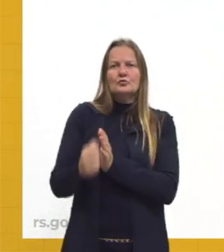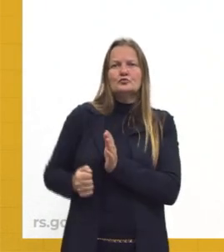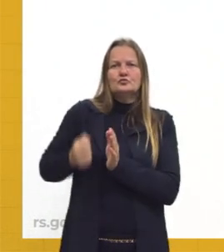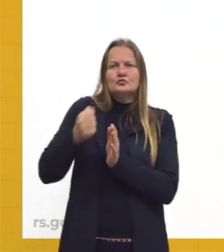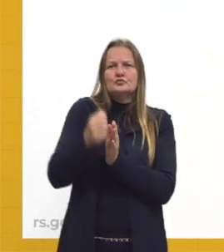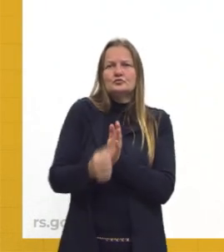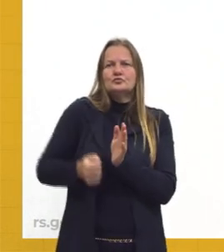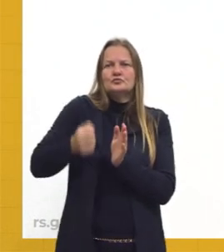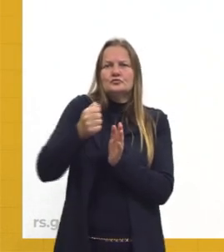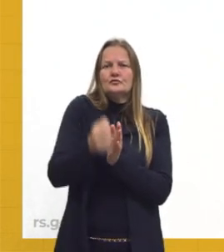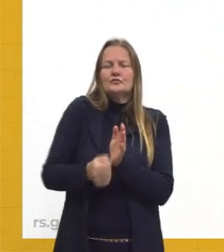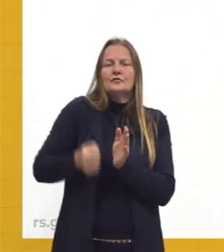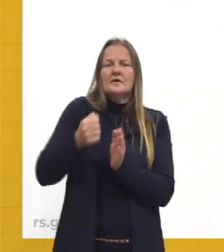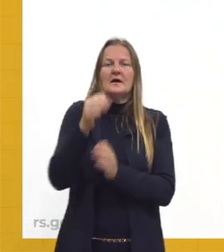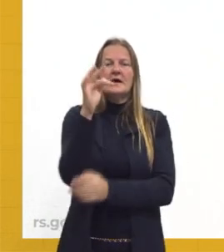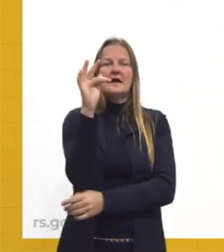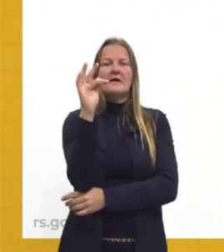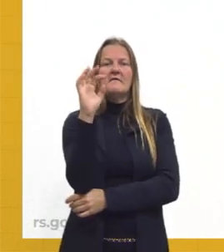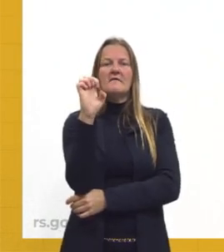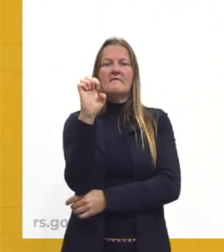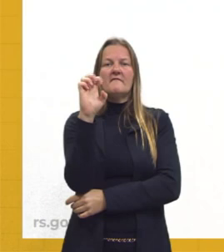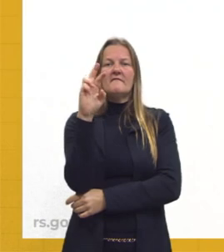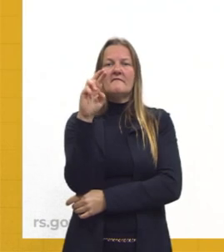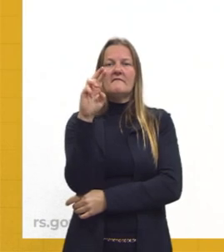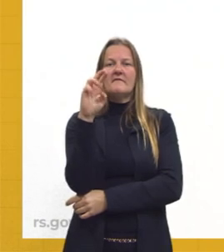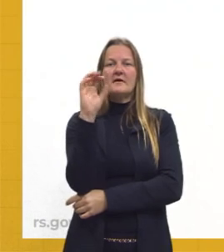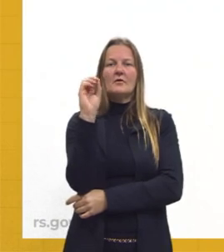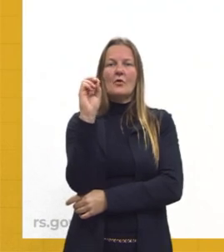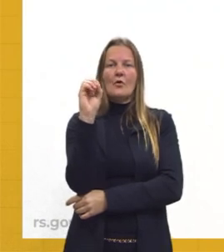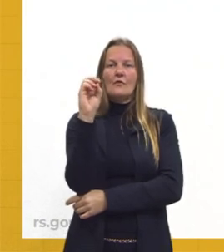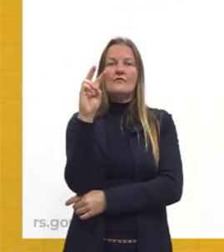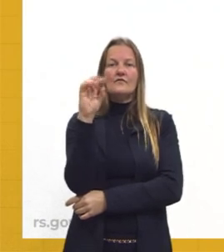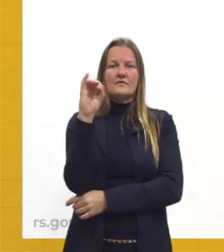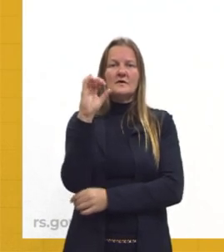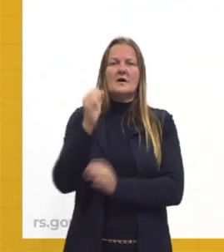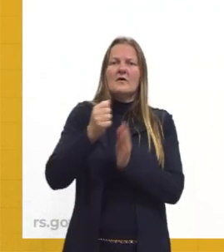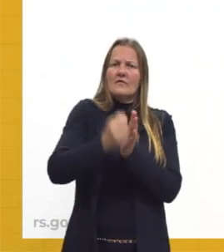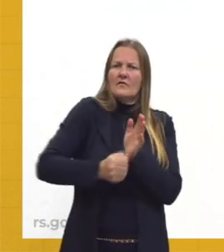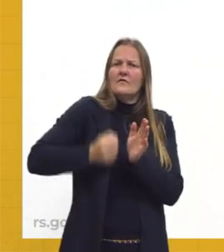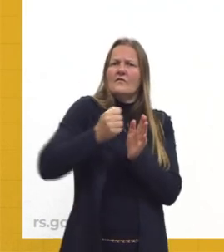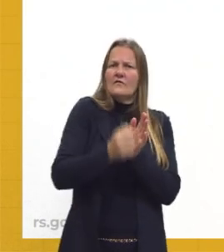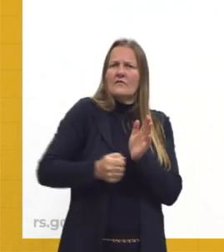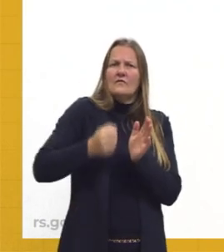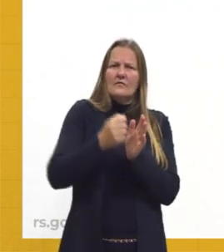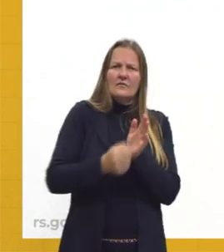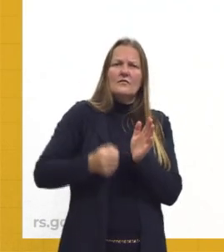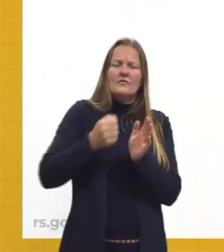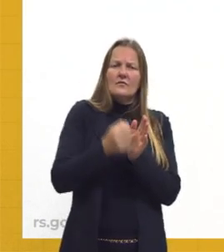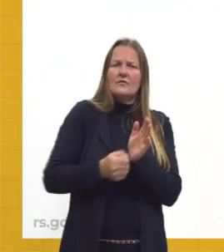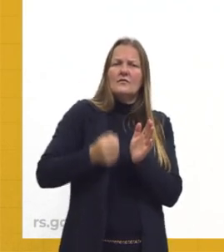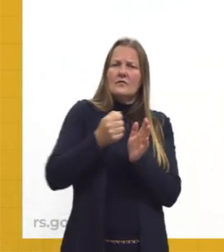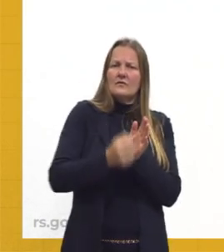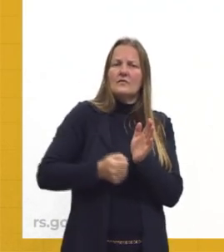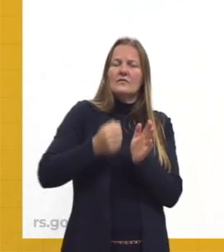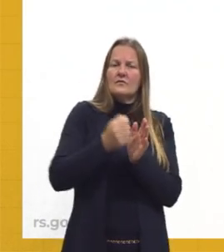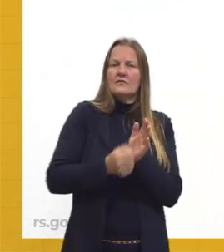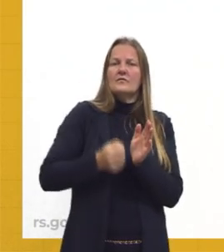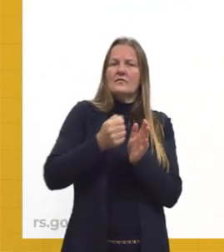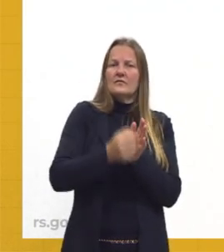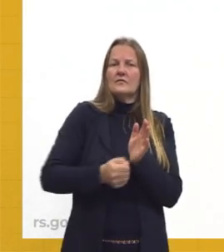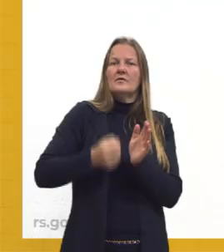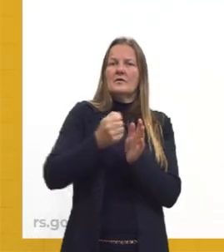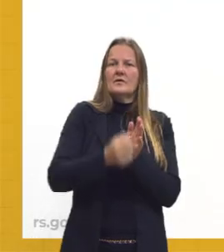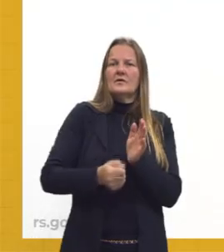ferrovia, né, que levava ao Porto de Santos, a galera simplesmente jogou, vai mostrar aí para vocês, jogou